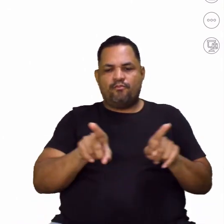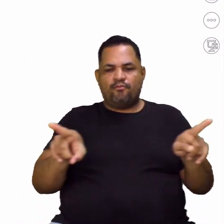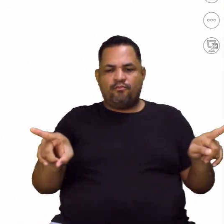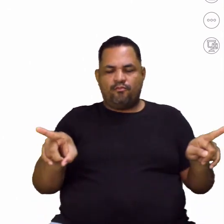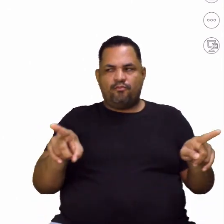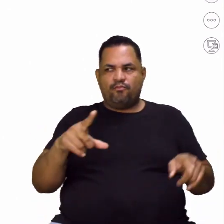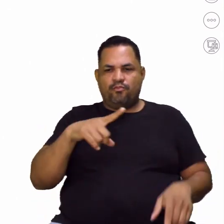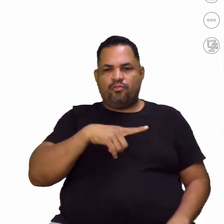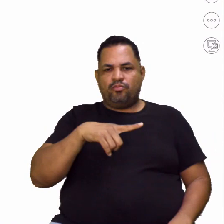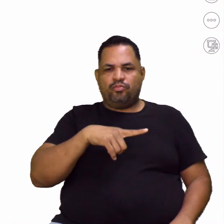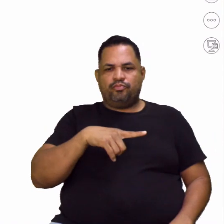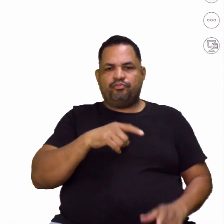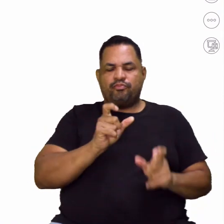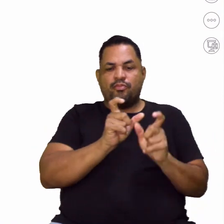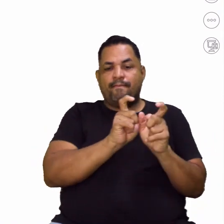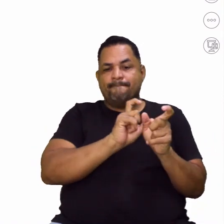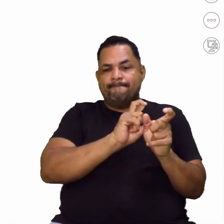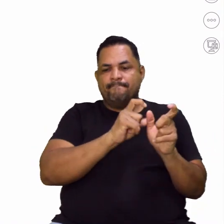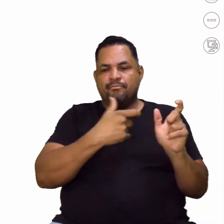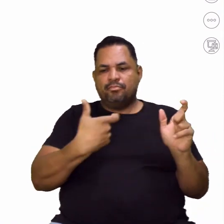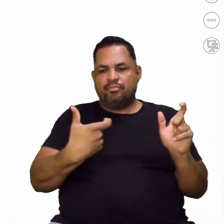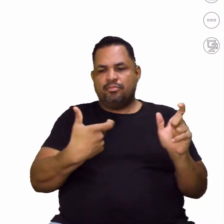quê? Antônimo.